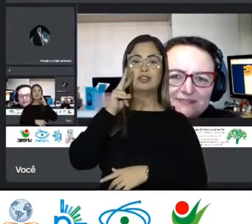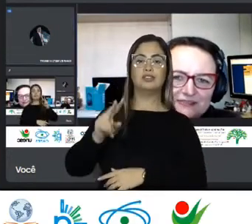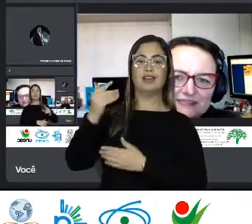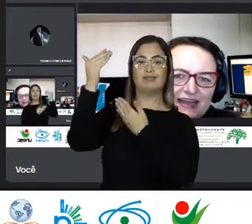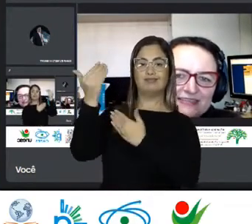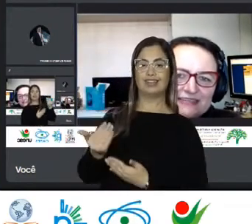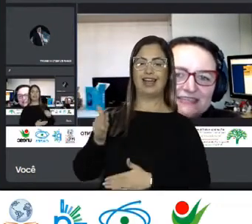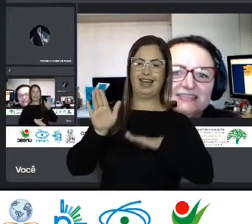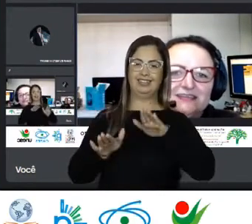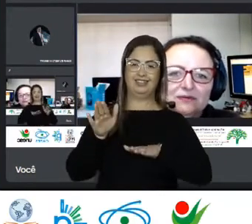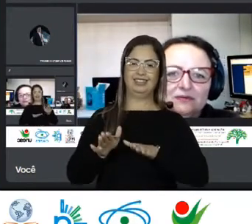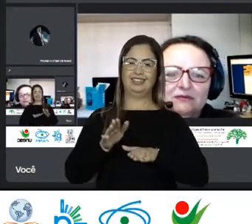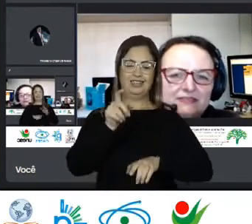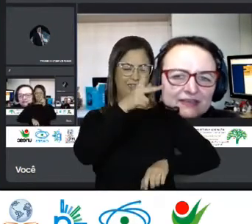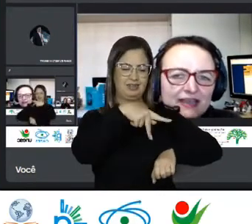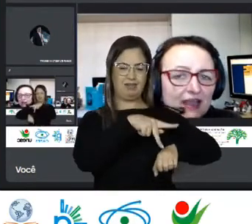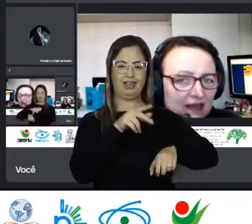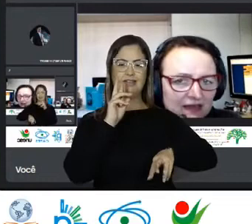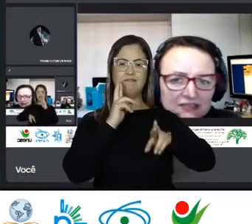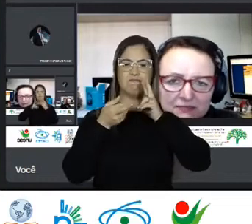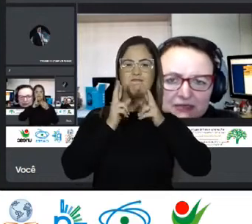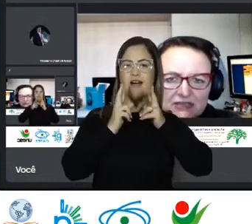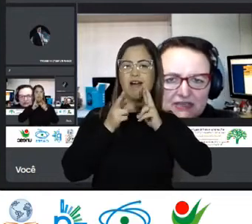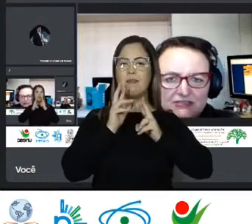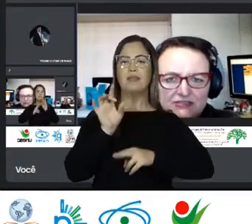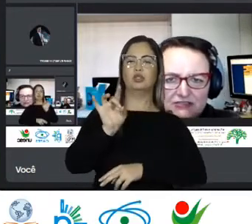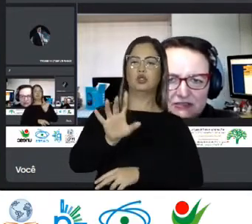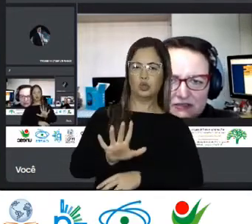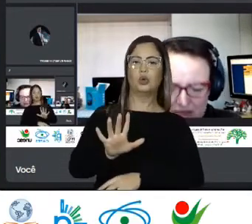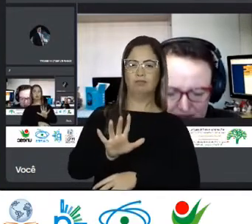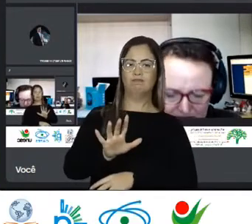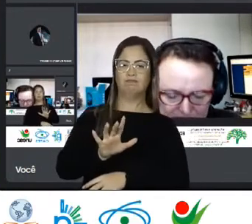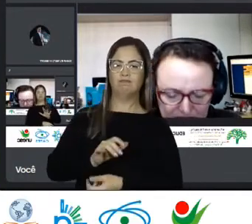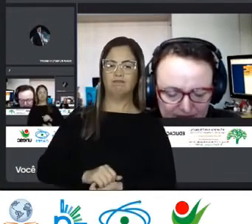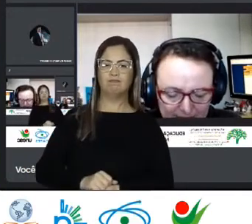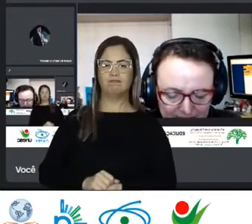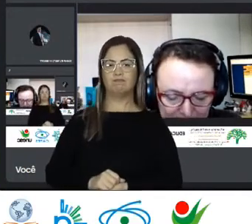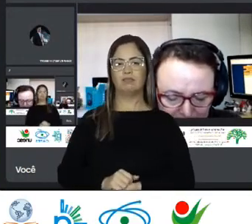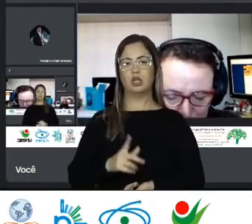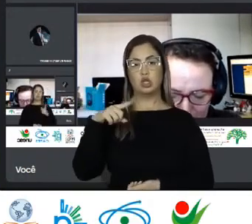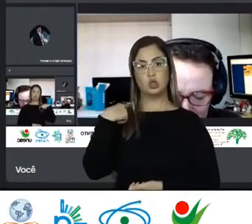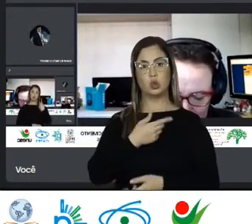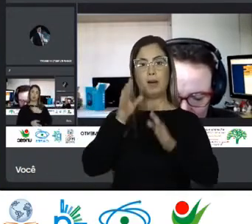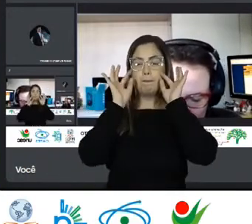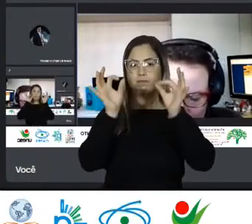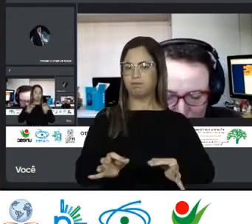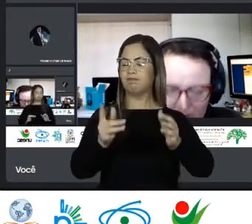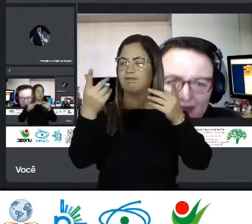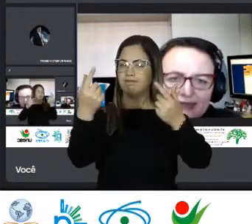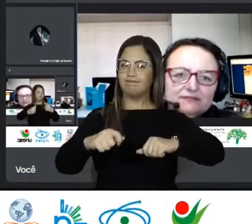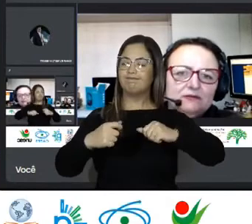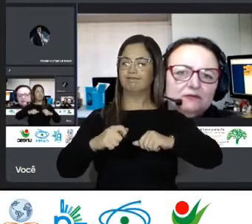Oficiosas As oficiais Essas que circulam Inclusive Na grande mídia Né gente A gente tem que Ficar bem atento Para isso